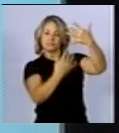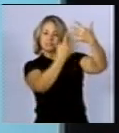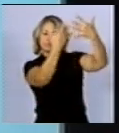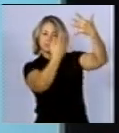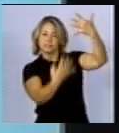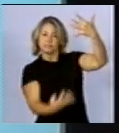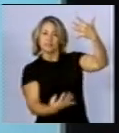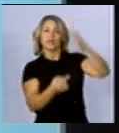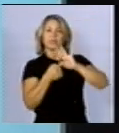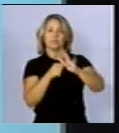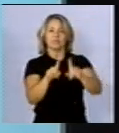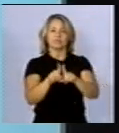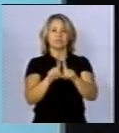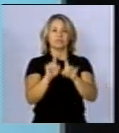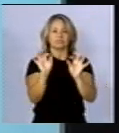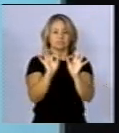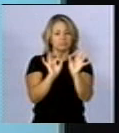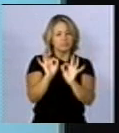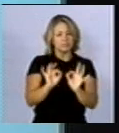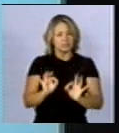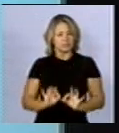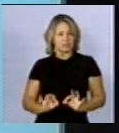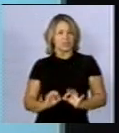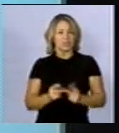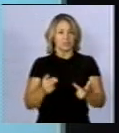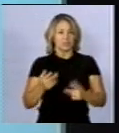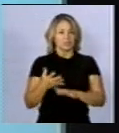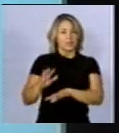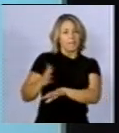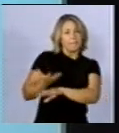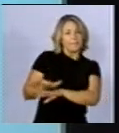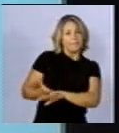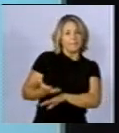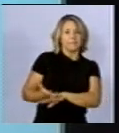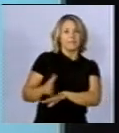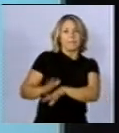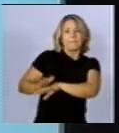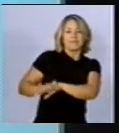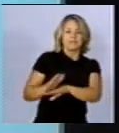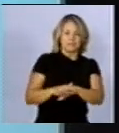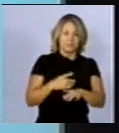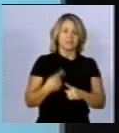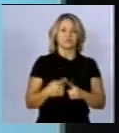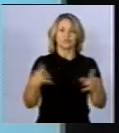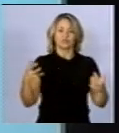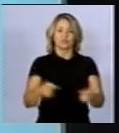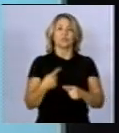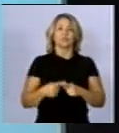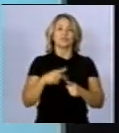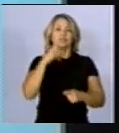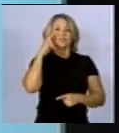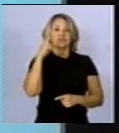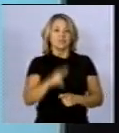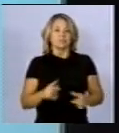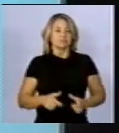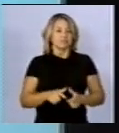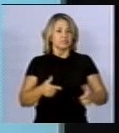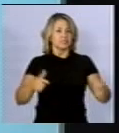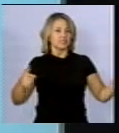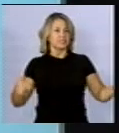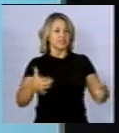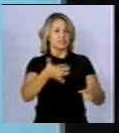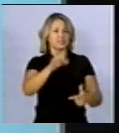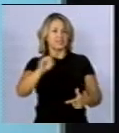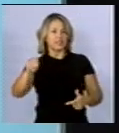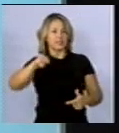é dito, uma escala logarítmica, isso é um artifício matemático para comprimir, porque esse eixo seria grande demais, porque na verdade estamos vendo que assim, 100,